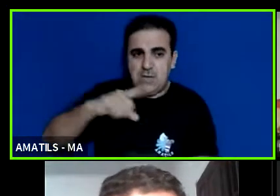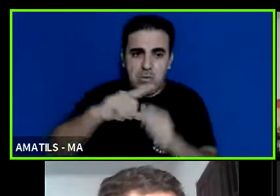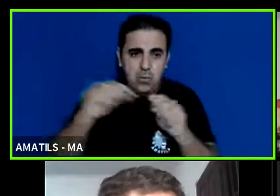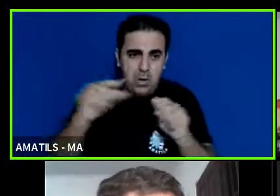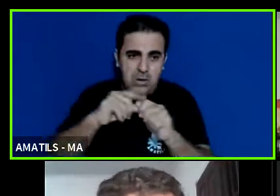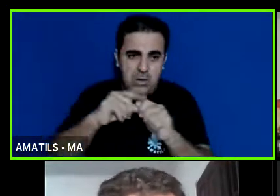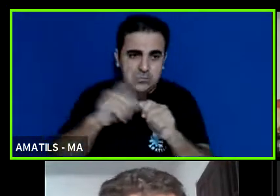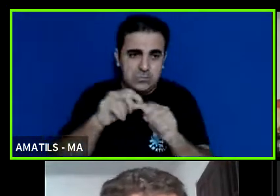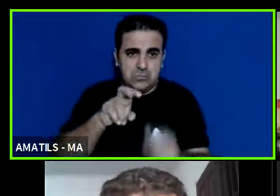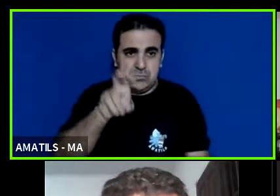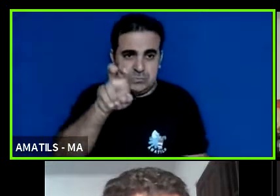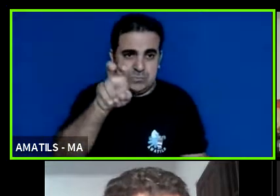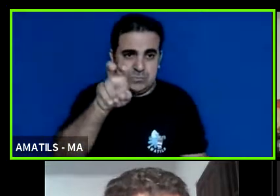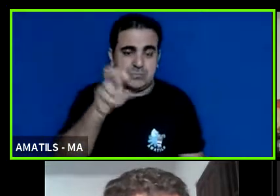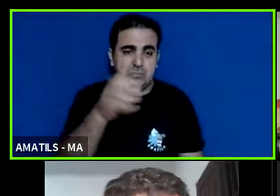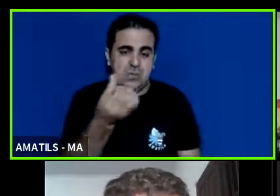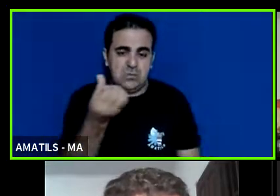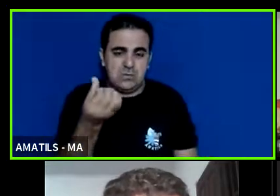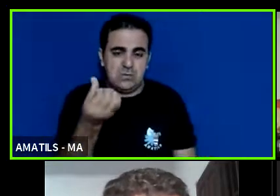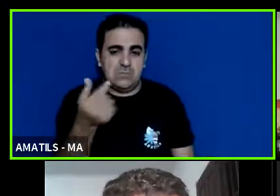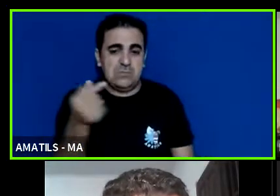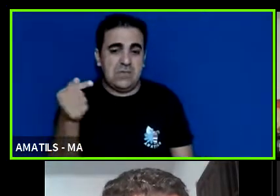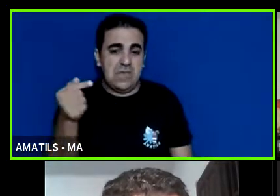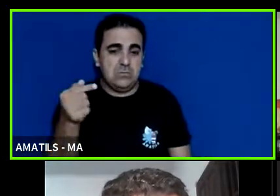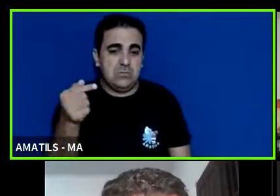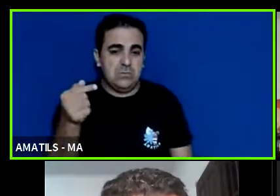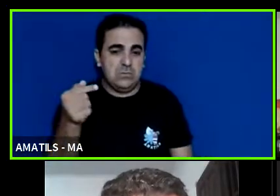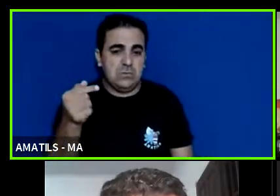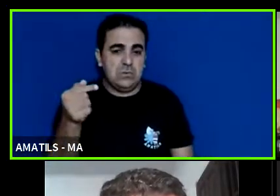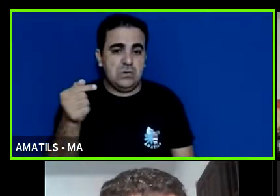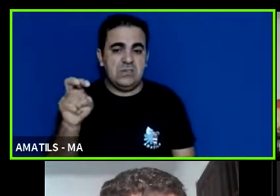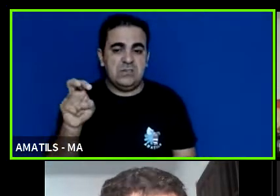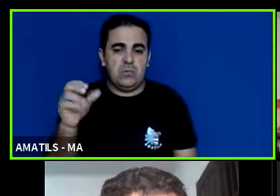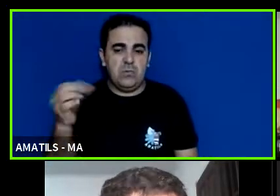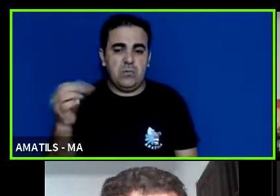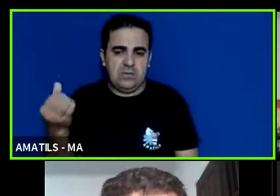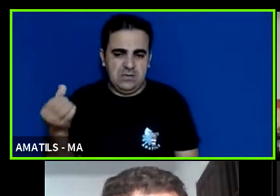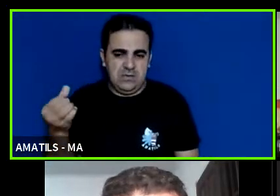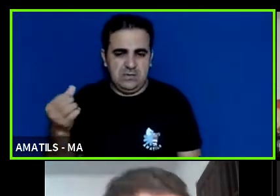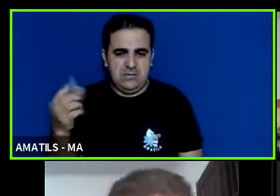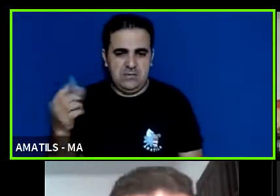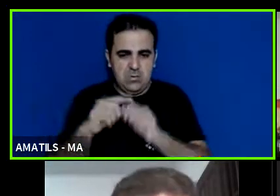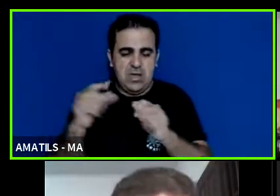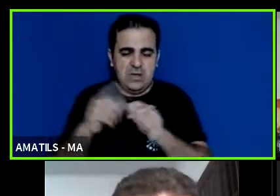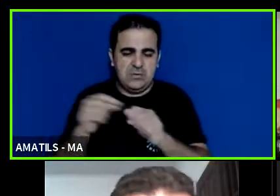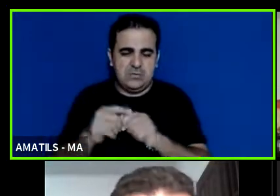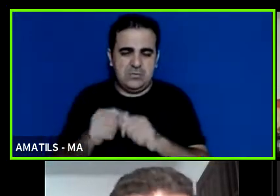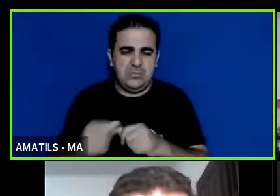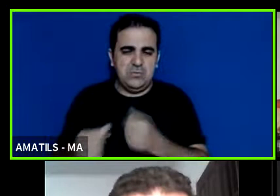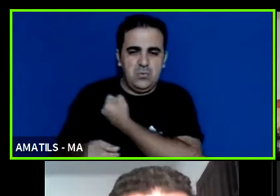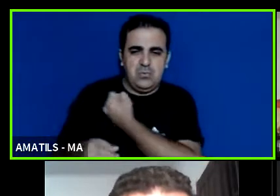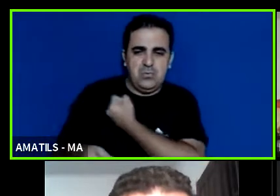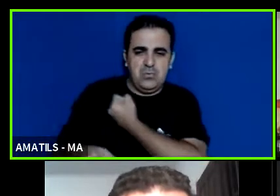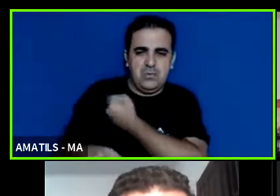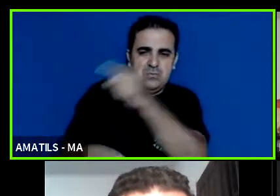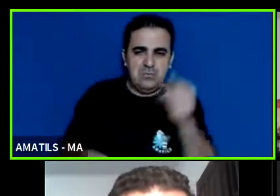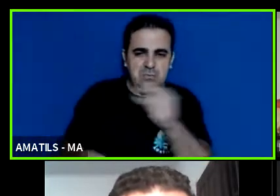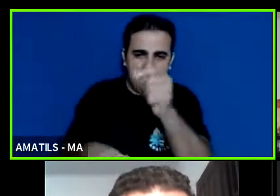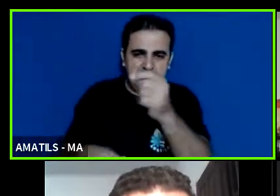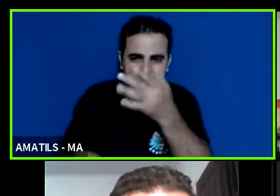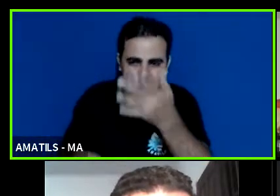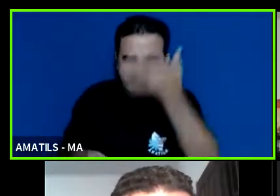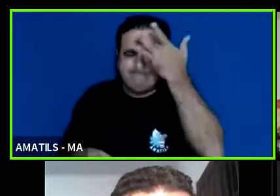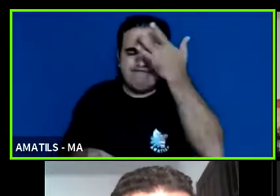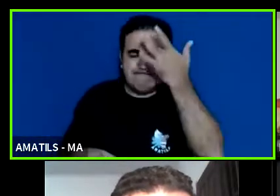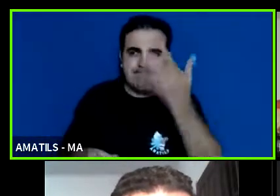quinto sexto sétimo e cinquenta e seis tá basicamente é isso que vocês precisam ter